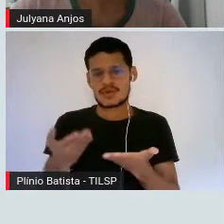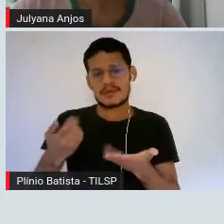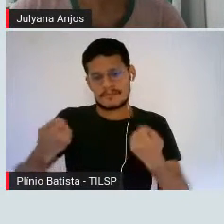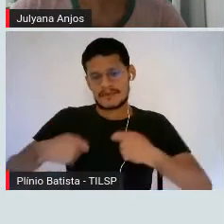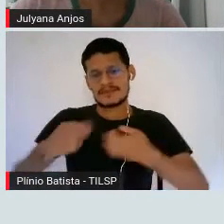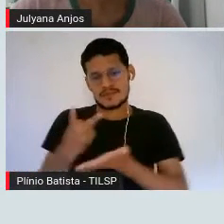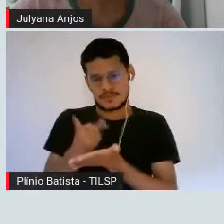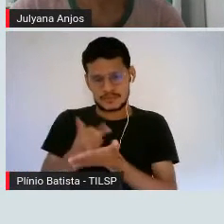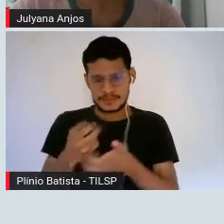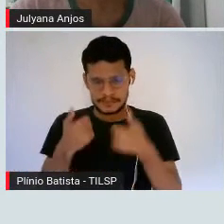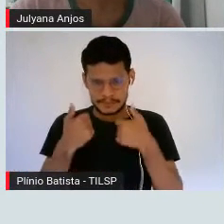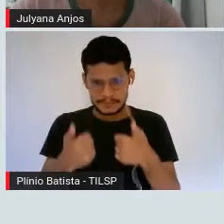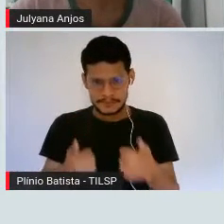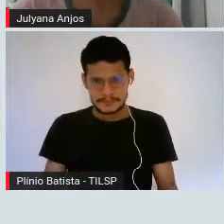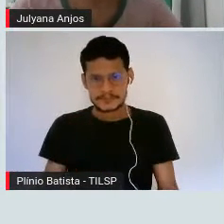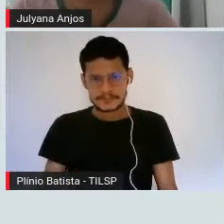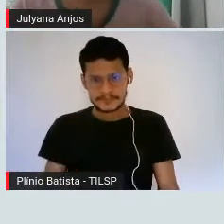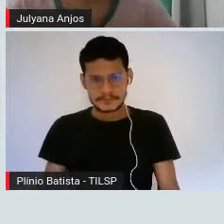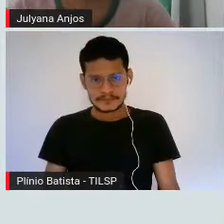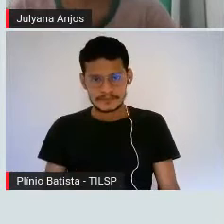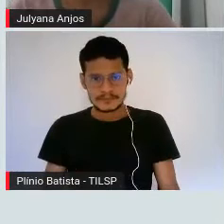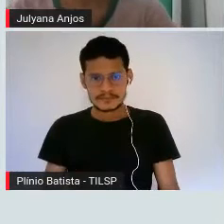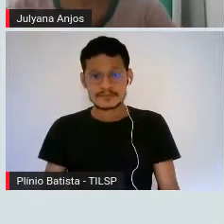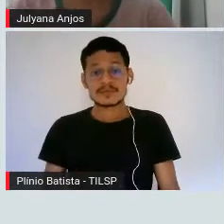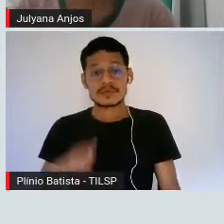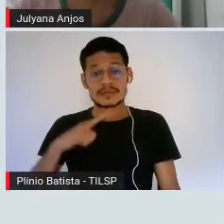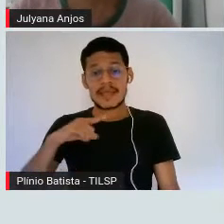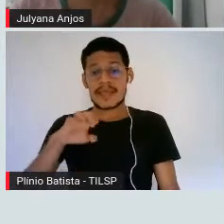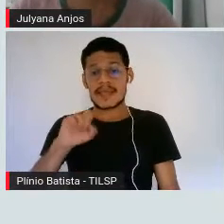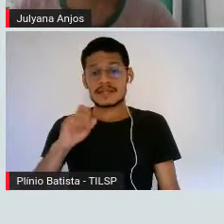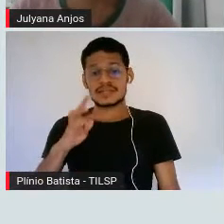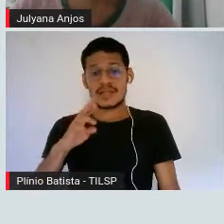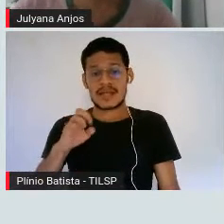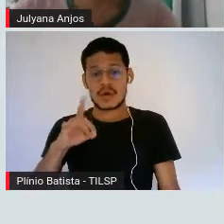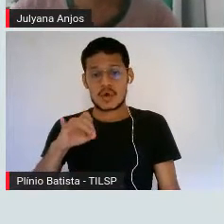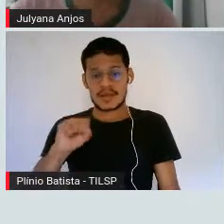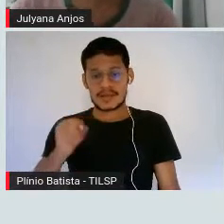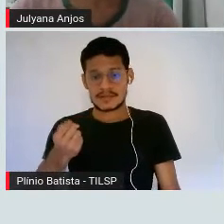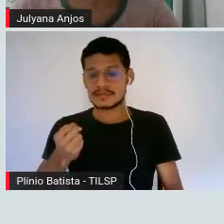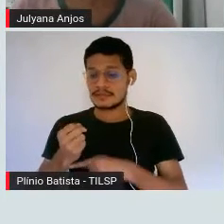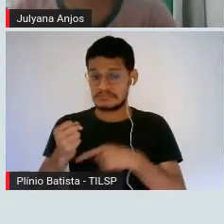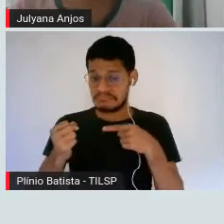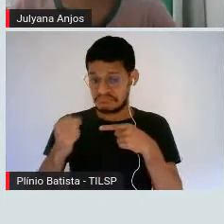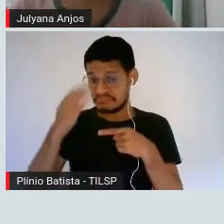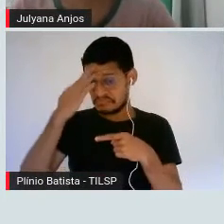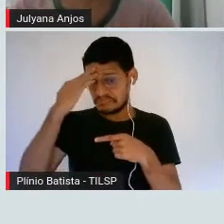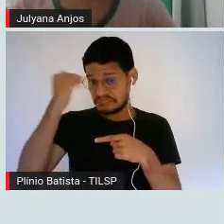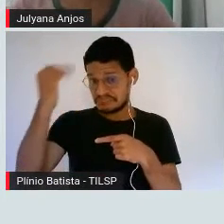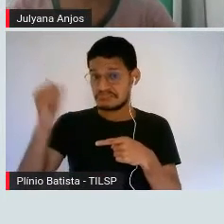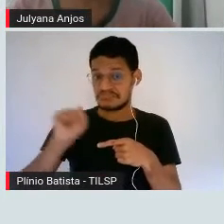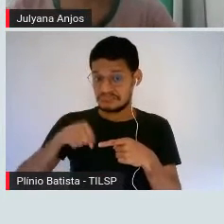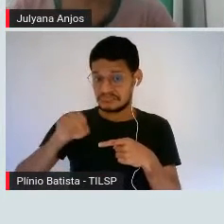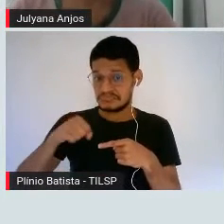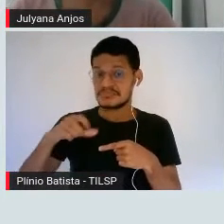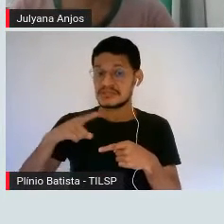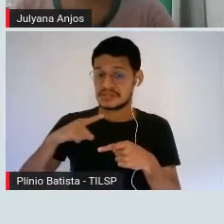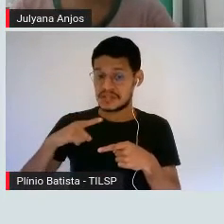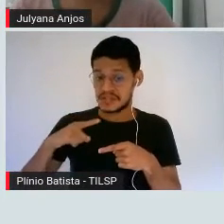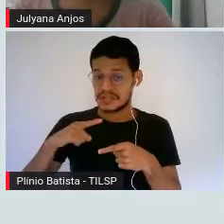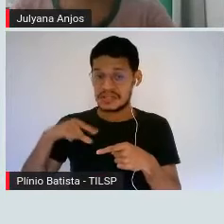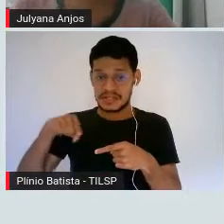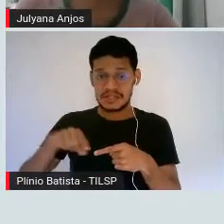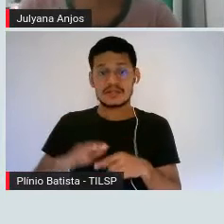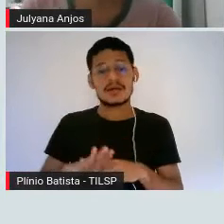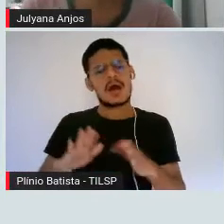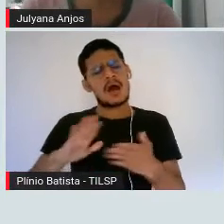Mas, né, seguindo aqui, a gente tem os esteroides. Os esteroides, eles são muito famosos. E eles são compostos, assim, os